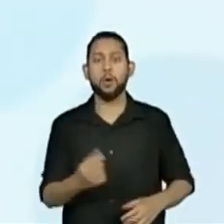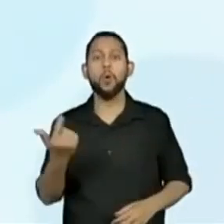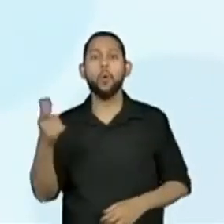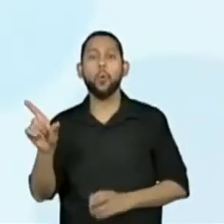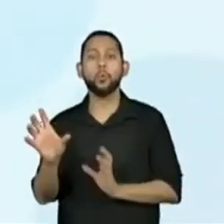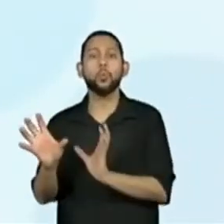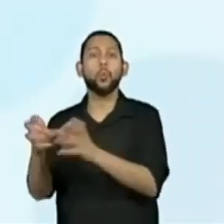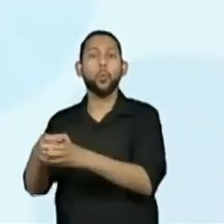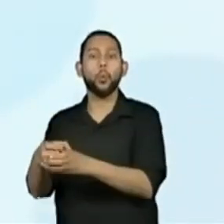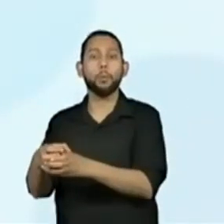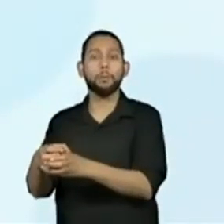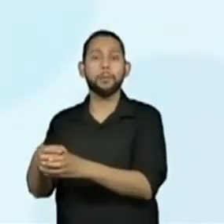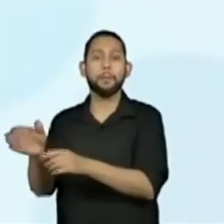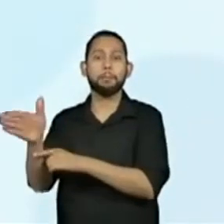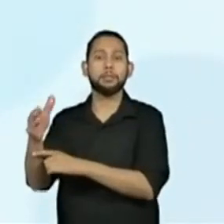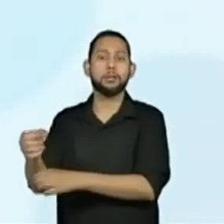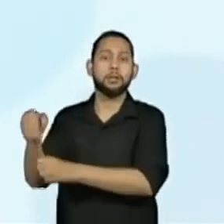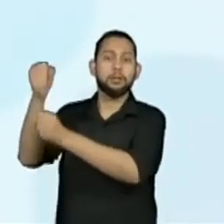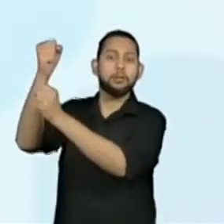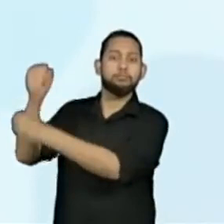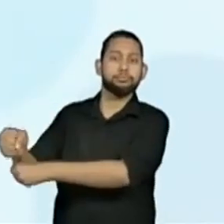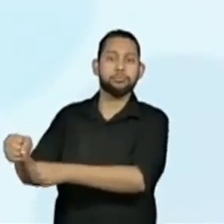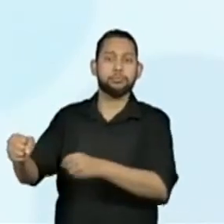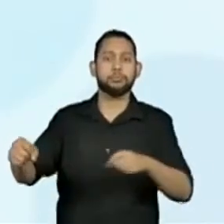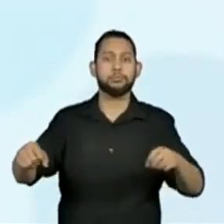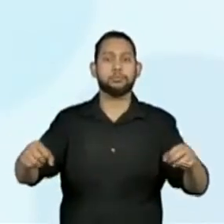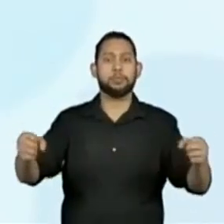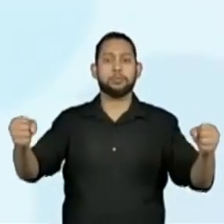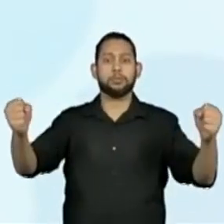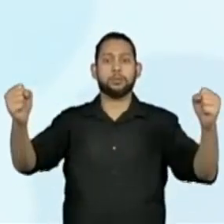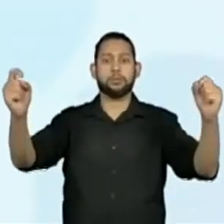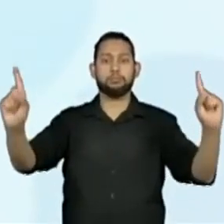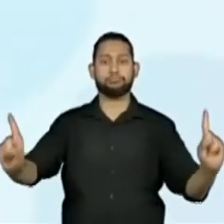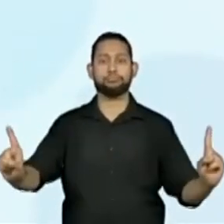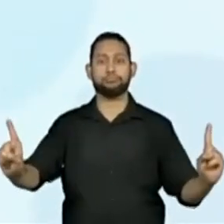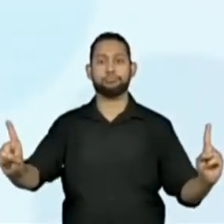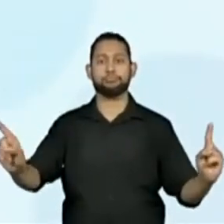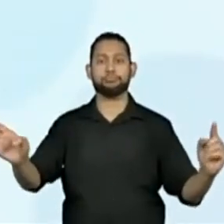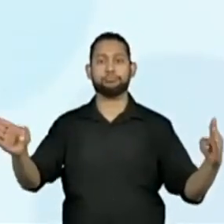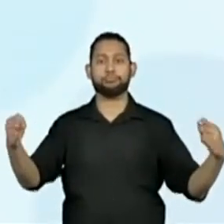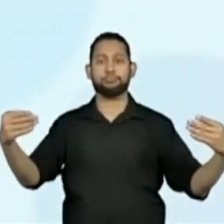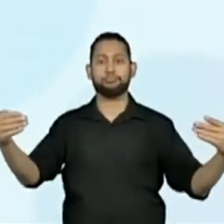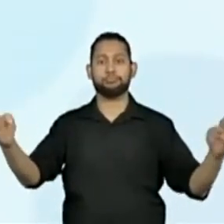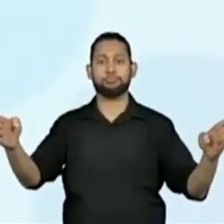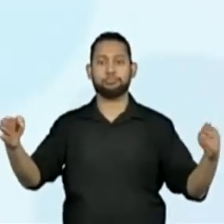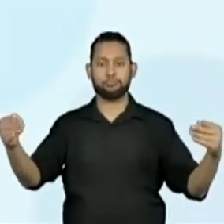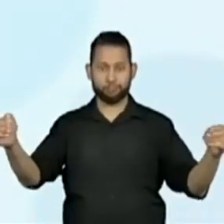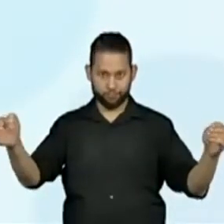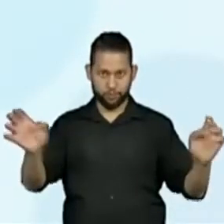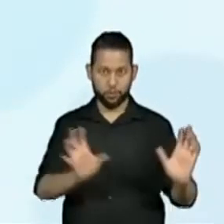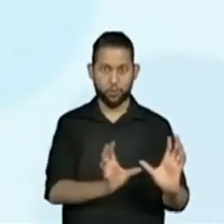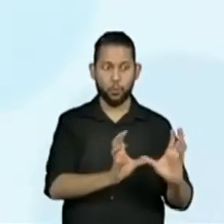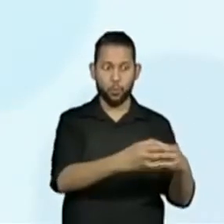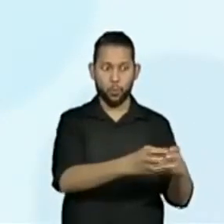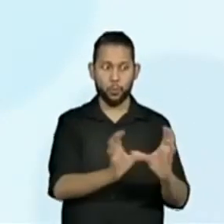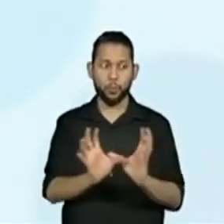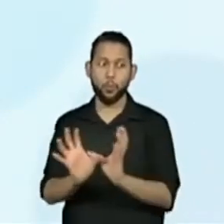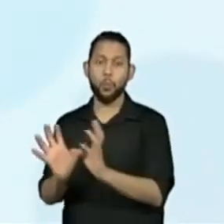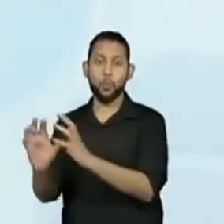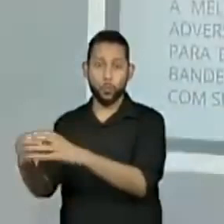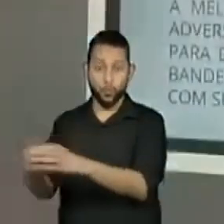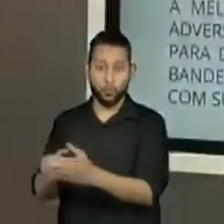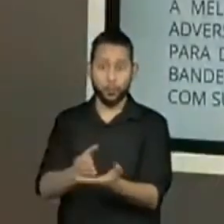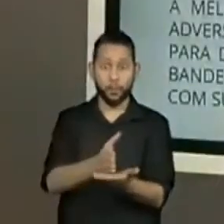Então, olha lá essa primeira parte. Vocês vão escolher um espaço aberto, dividir esse espaço